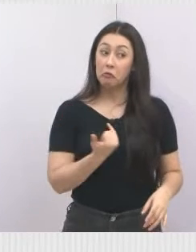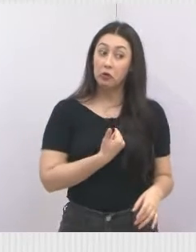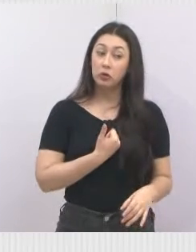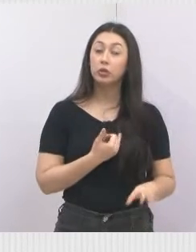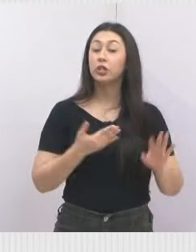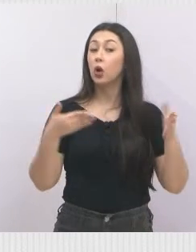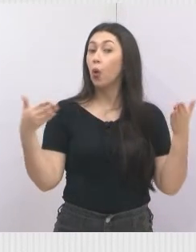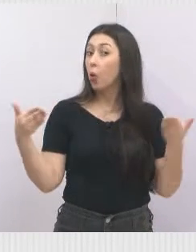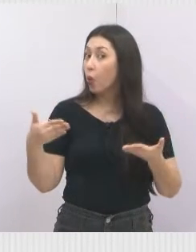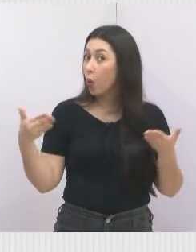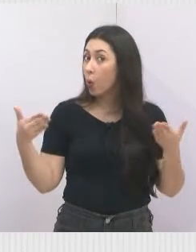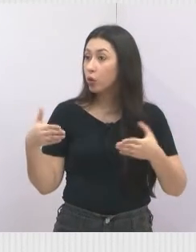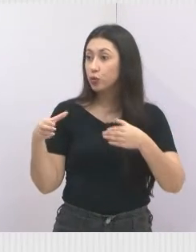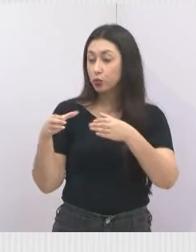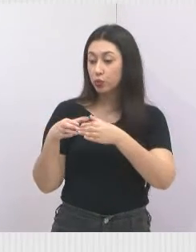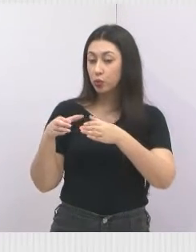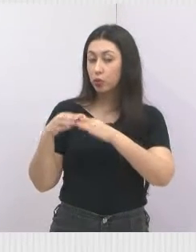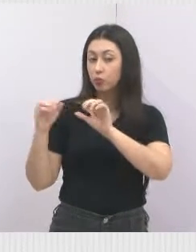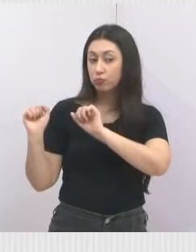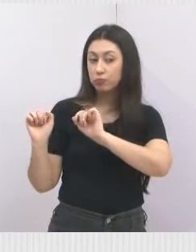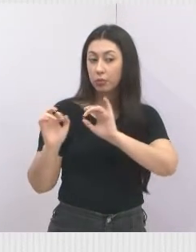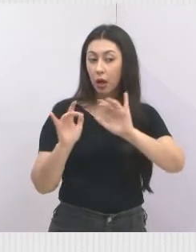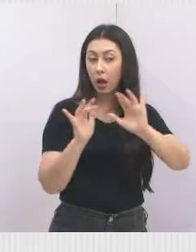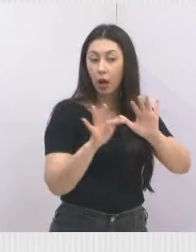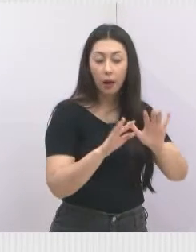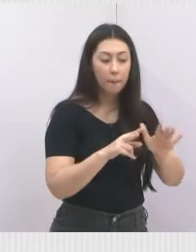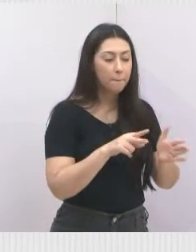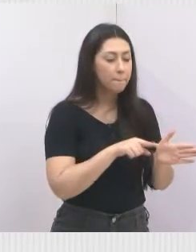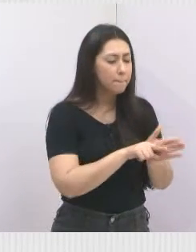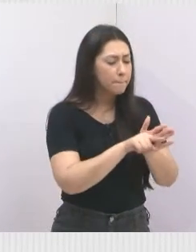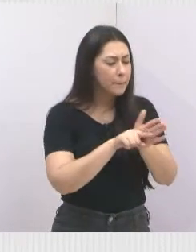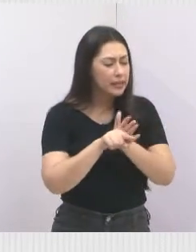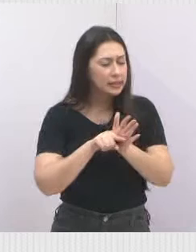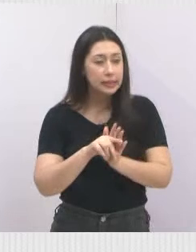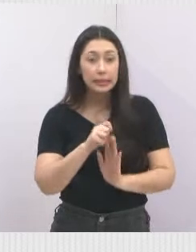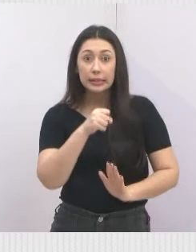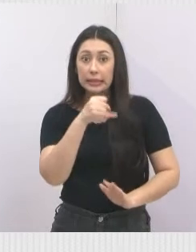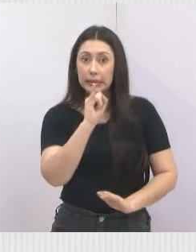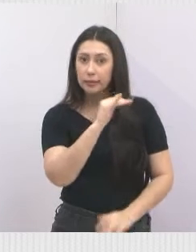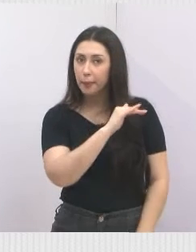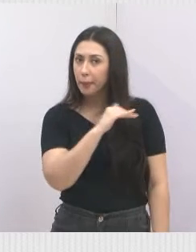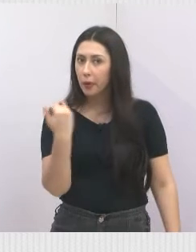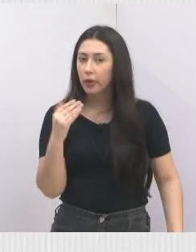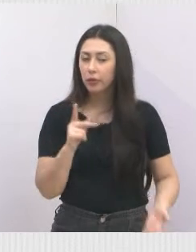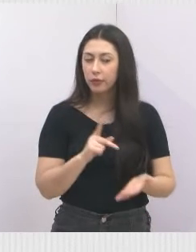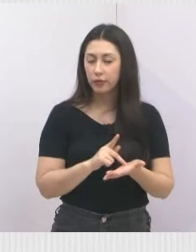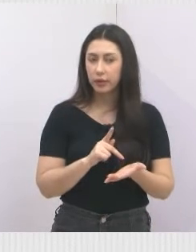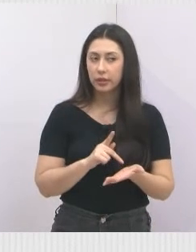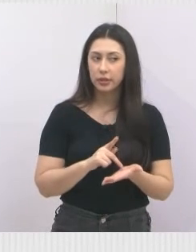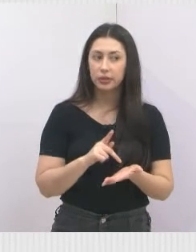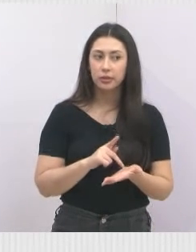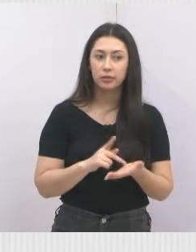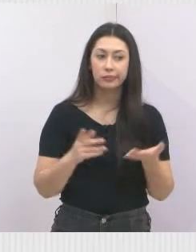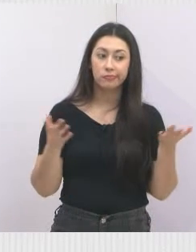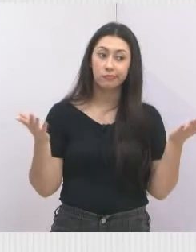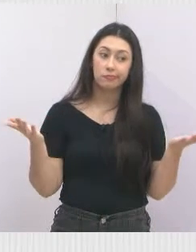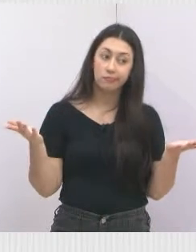que estão indo lá hoje, uma equipe, para verificar se a árvore realmente está morta. Mas não precisa ser